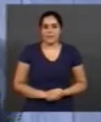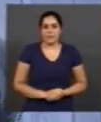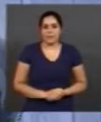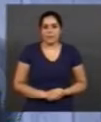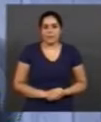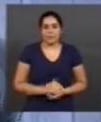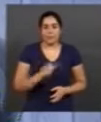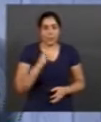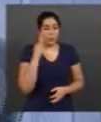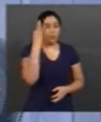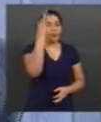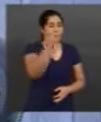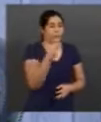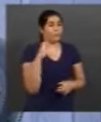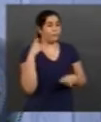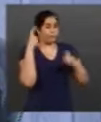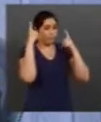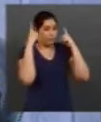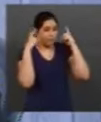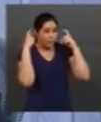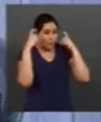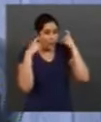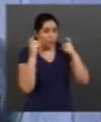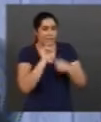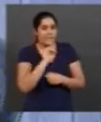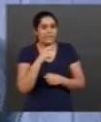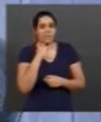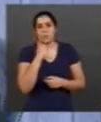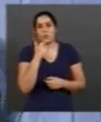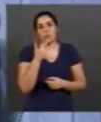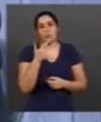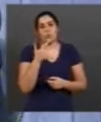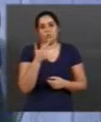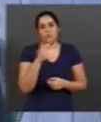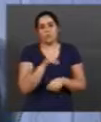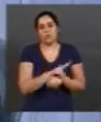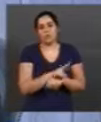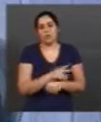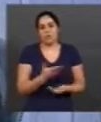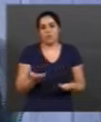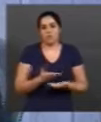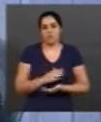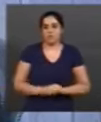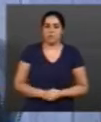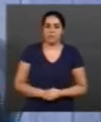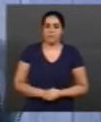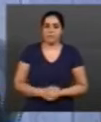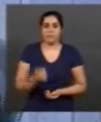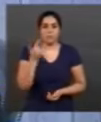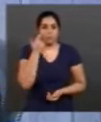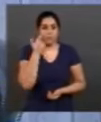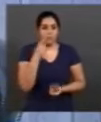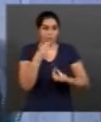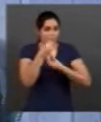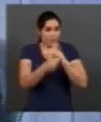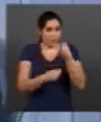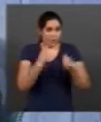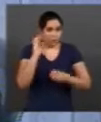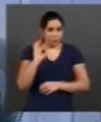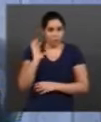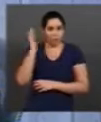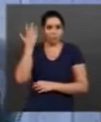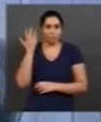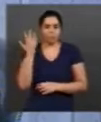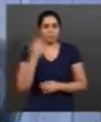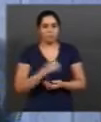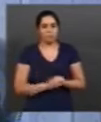-los muito no futuro, se não saberem cuidar da água agora. Hora de saber a previsão do tempo para esta sexta-feira em